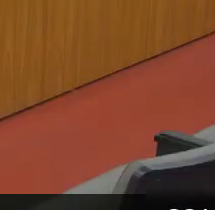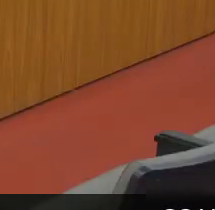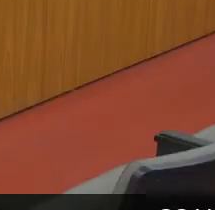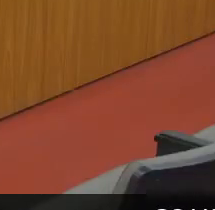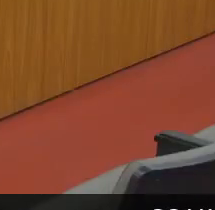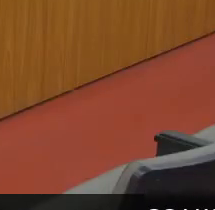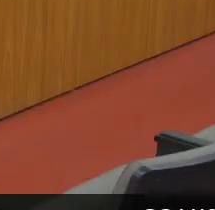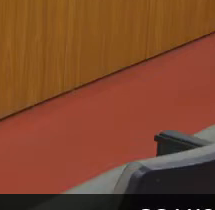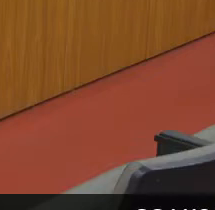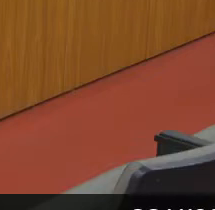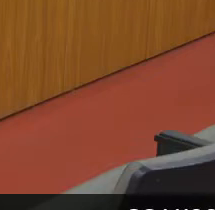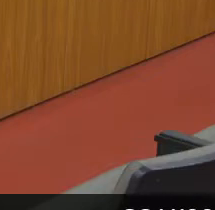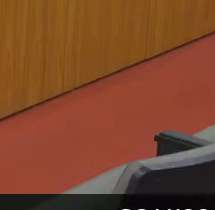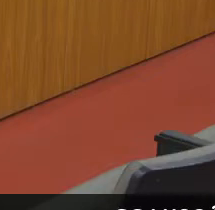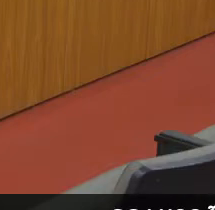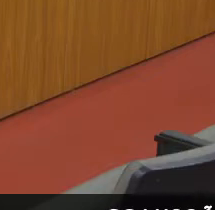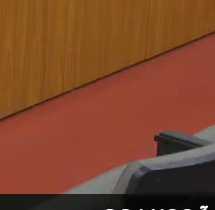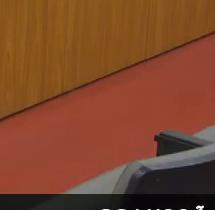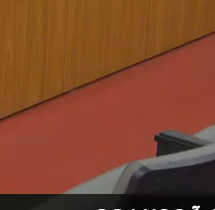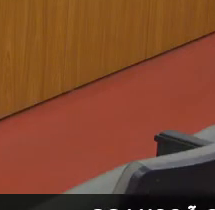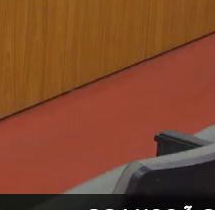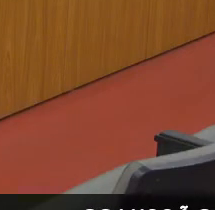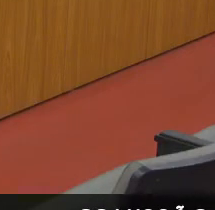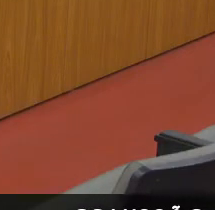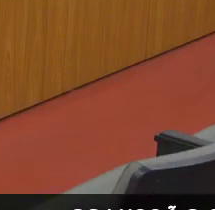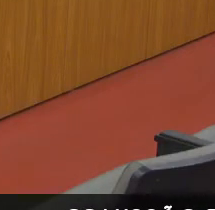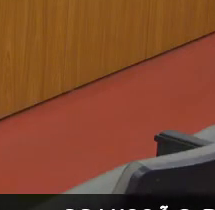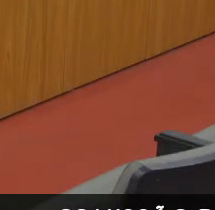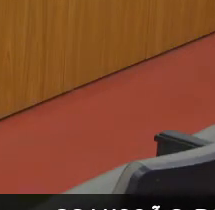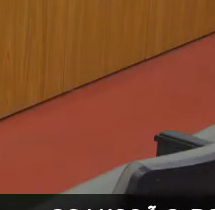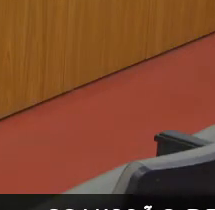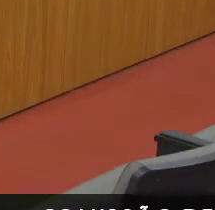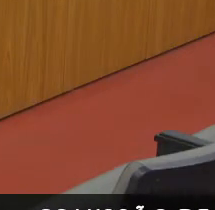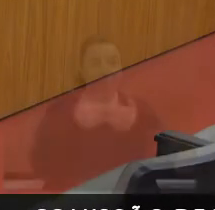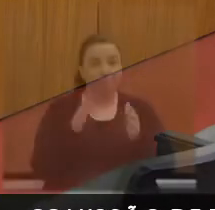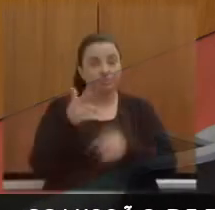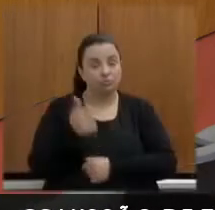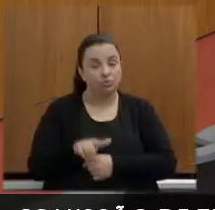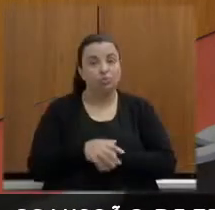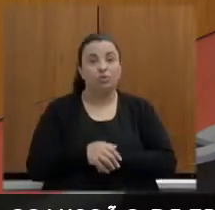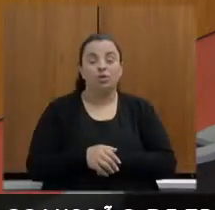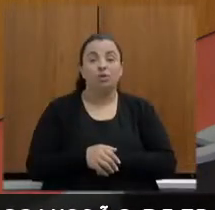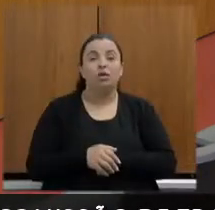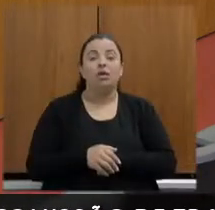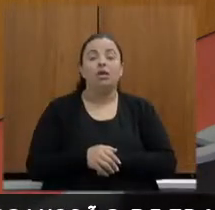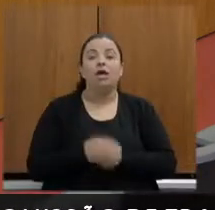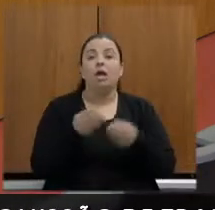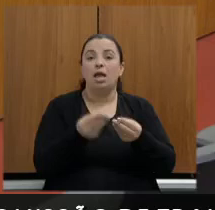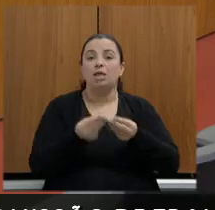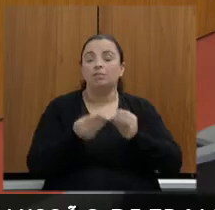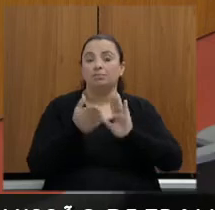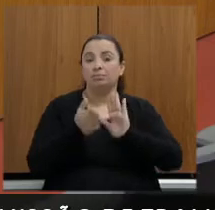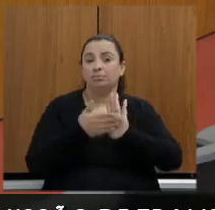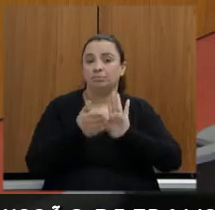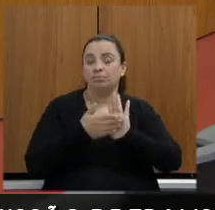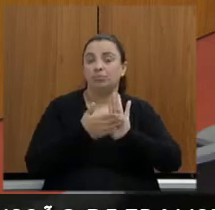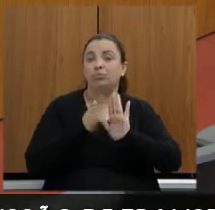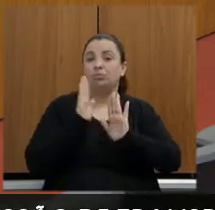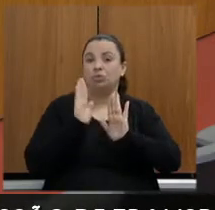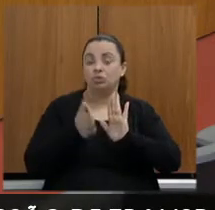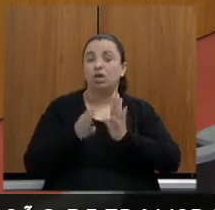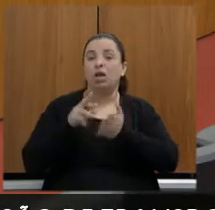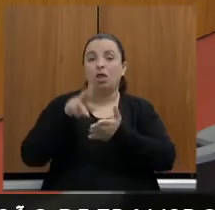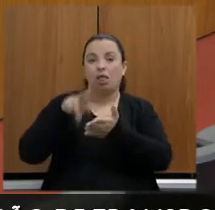Estão reabertos nossos trabalhos. A presidência acusa o recebimento das seguintes proposições, das quais foram designados como